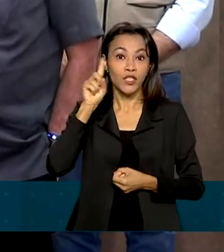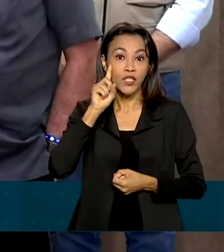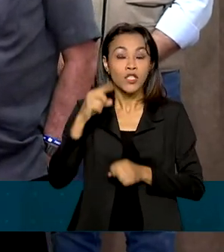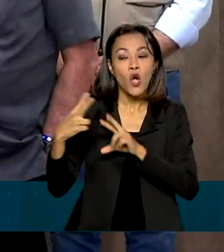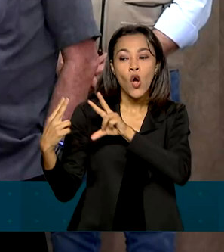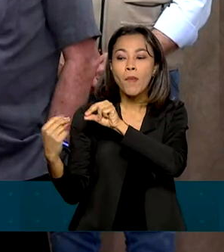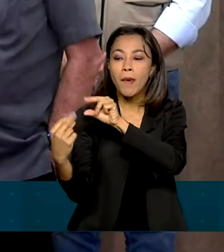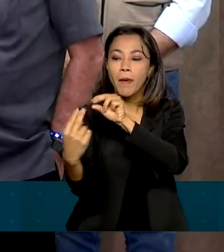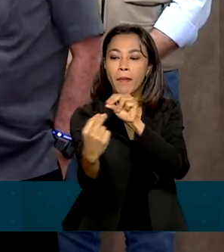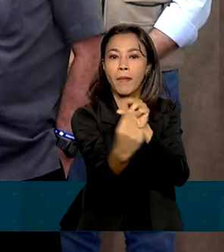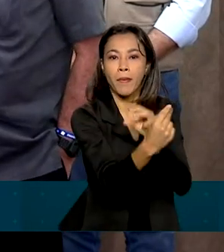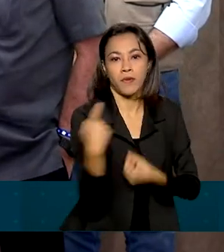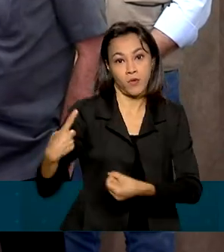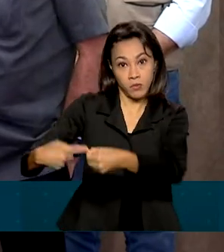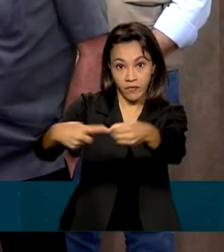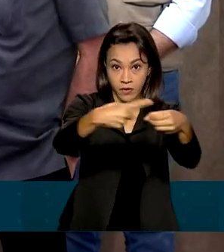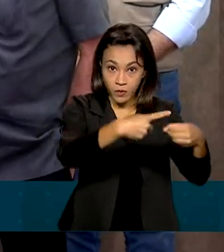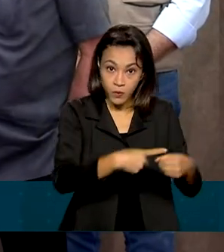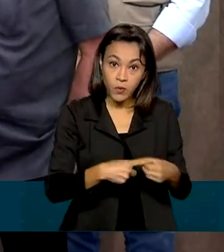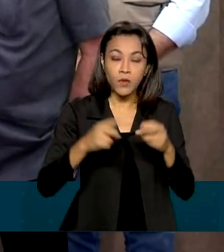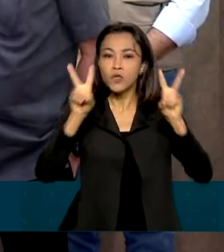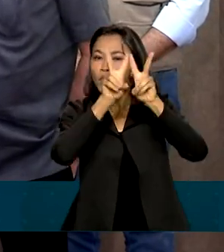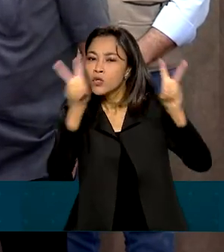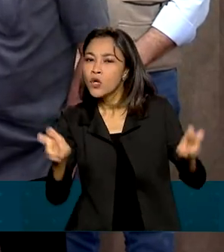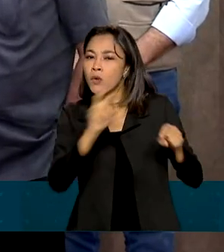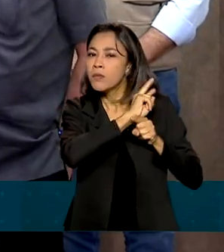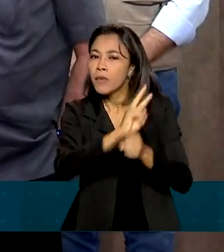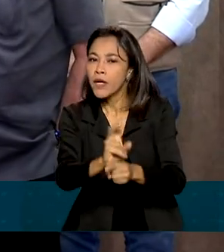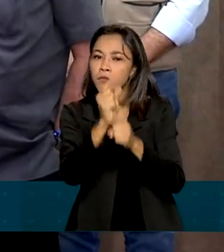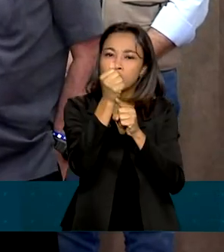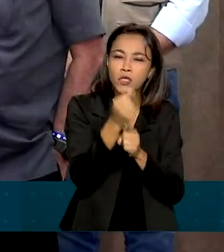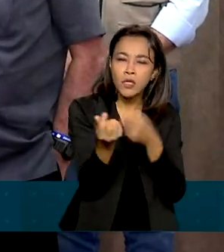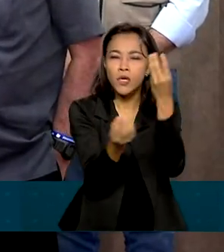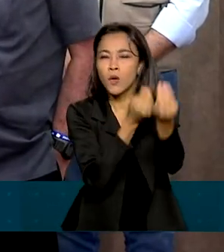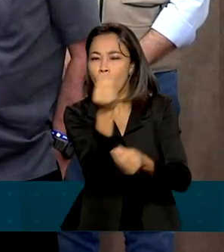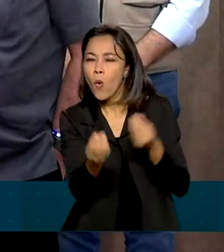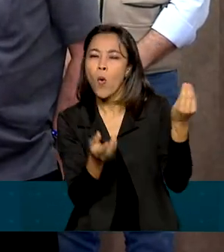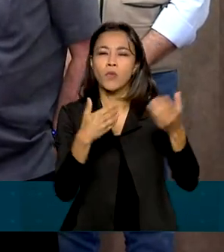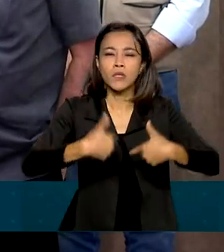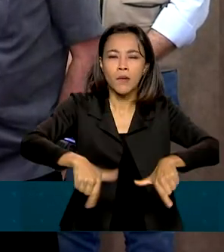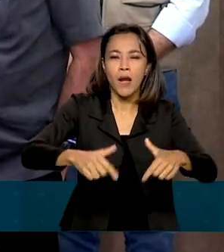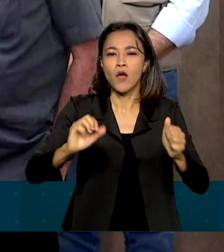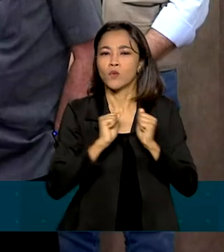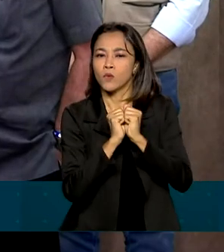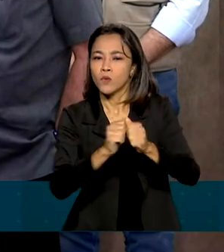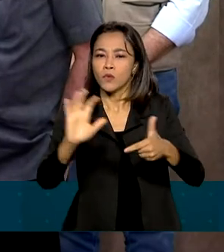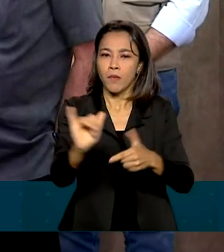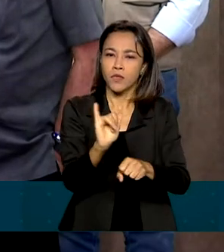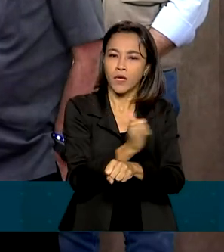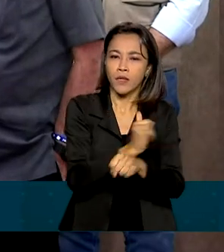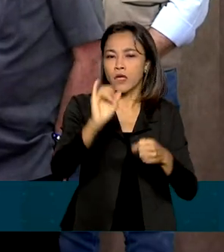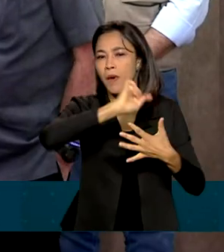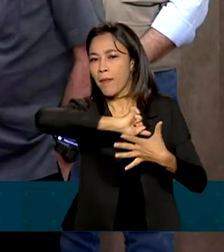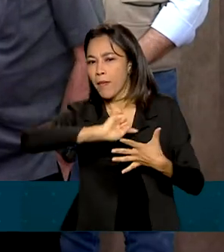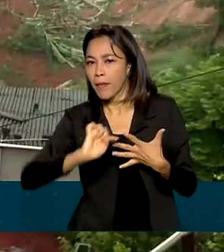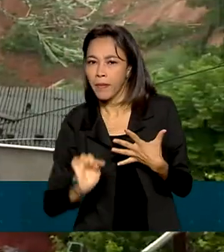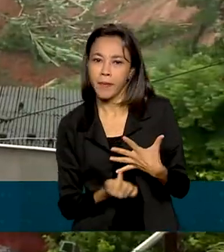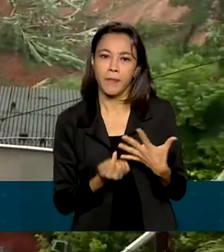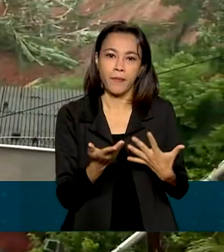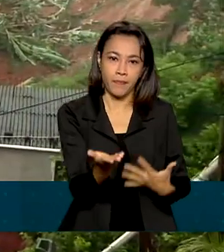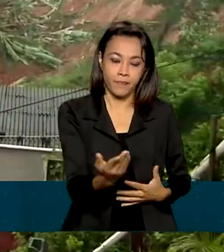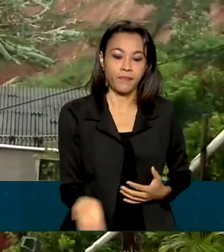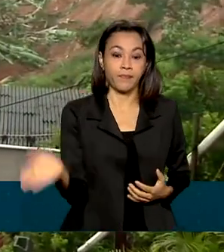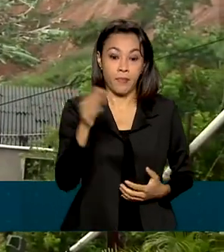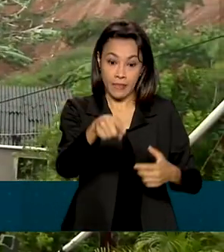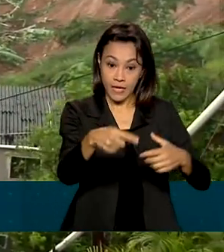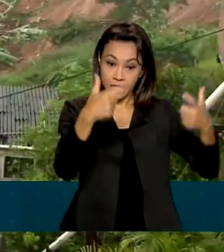locais a respeito de linhas de financiamento e de forma de trabalharmos em conjunto com obras estruturantes de maior vulto. Em